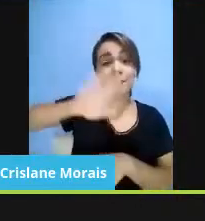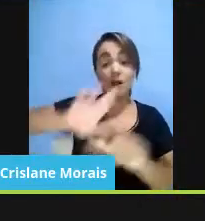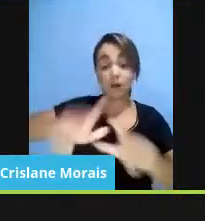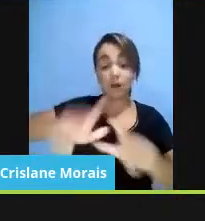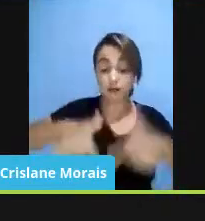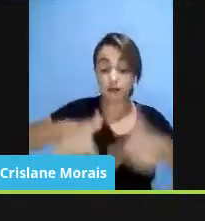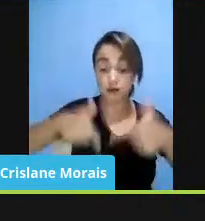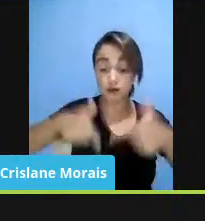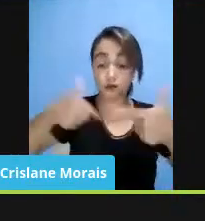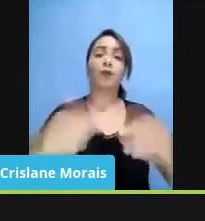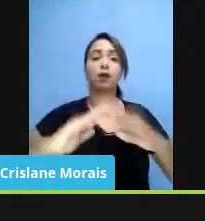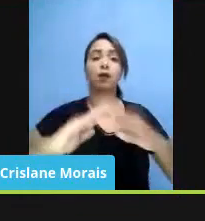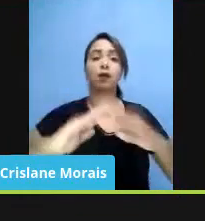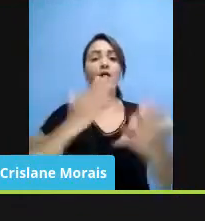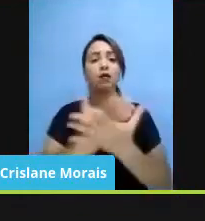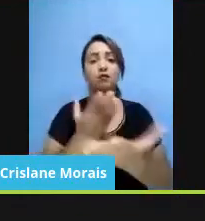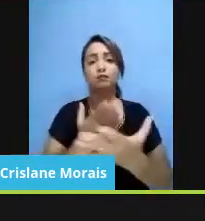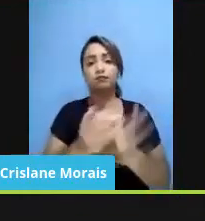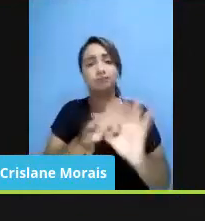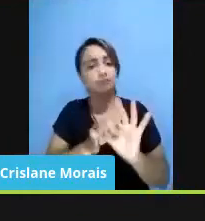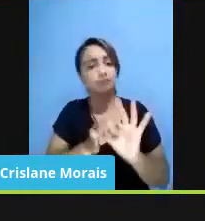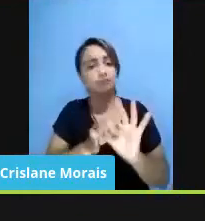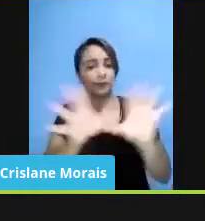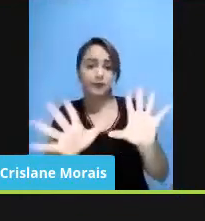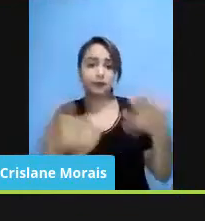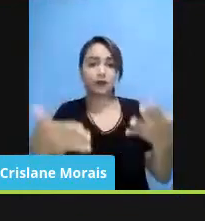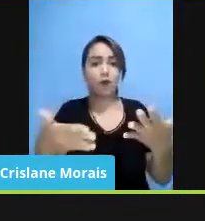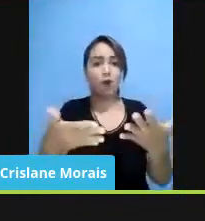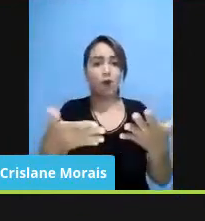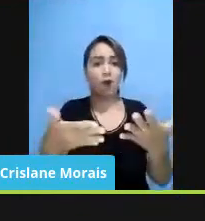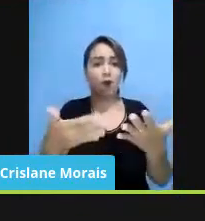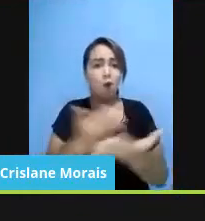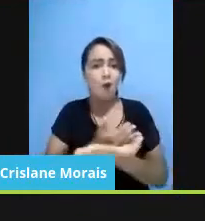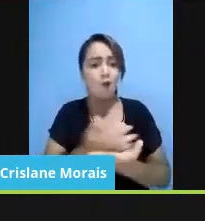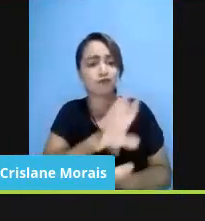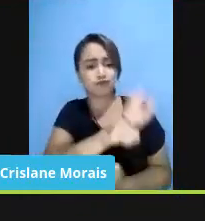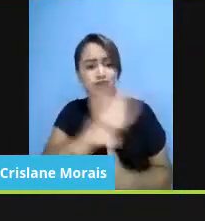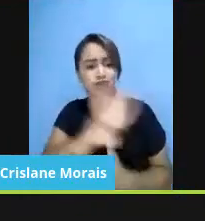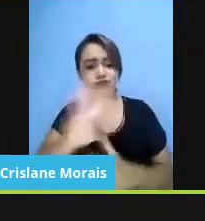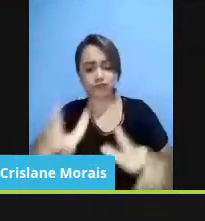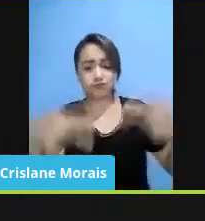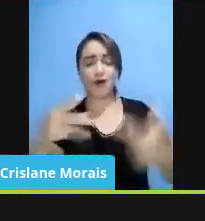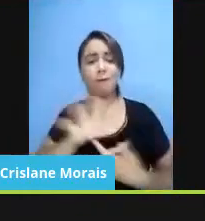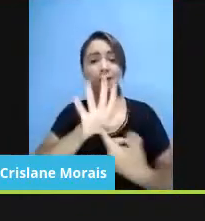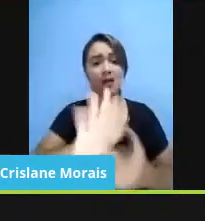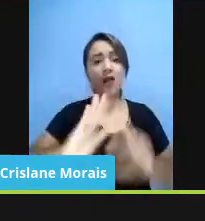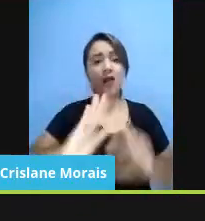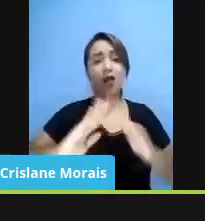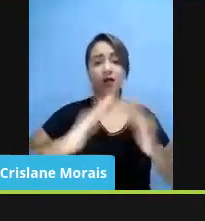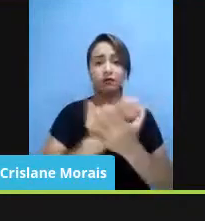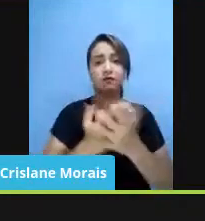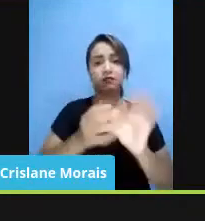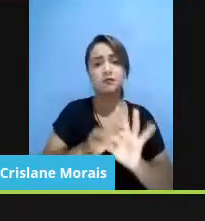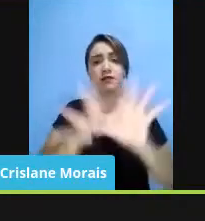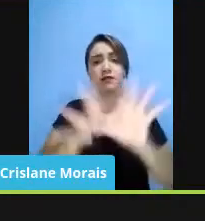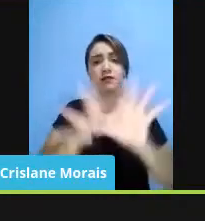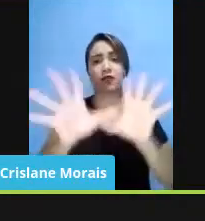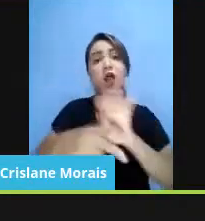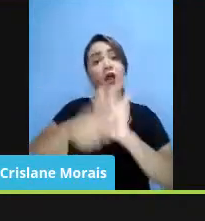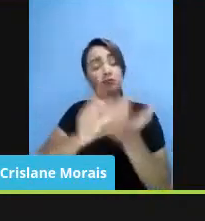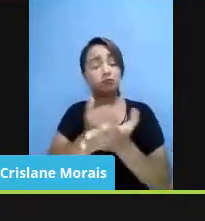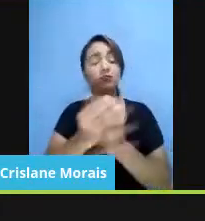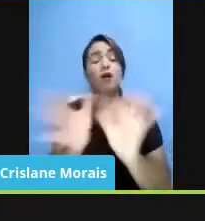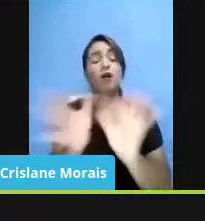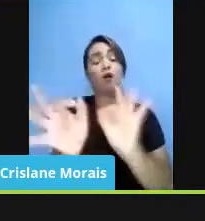Partido. Eu, quando eu abri a página, me apresentaram a Escola Sem Partido, antes de eu definir a reunião, eu fiquei assustada.